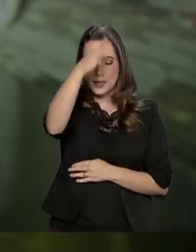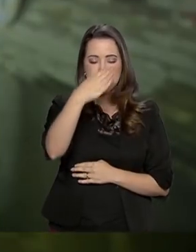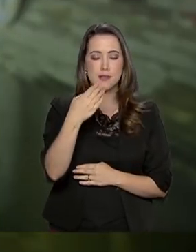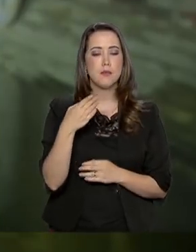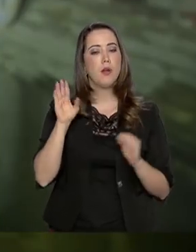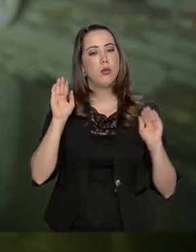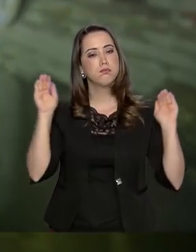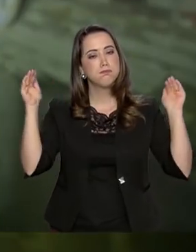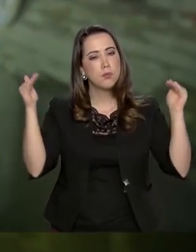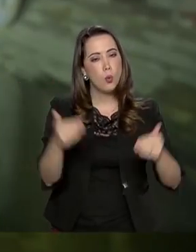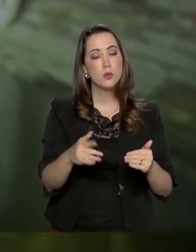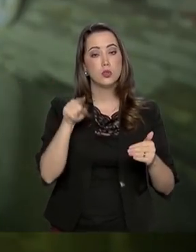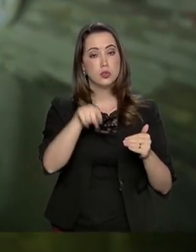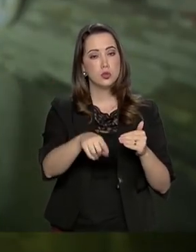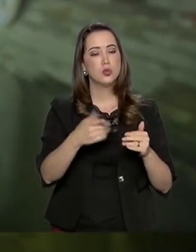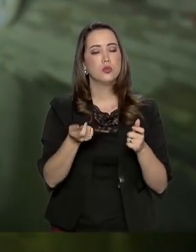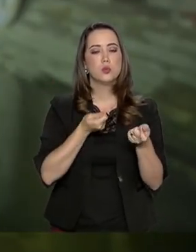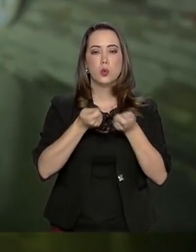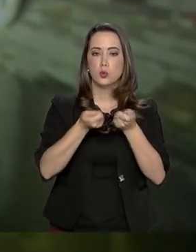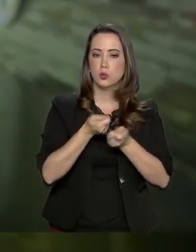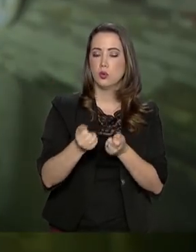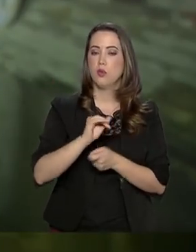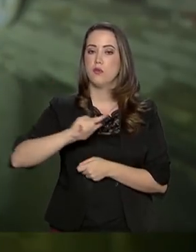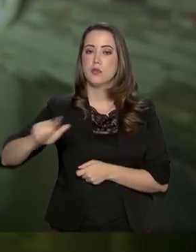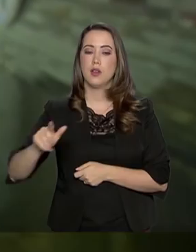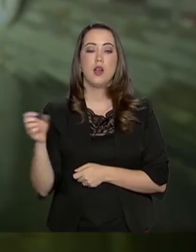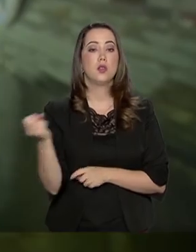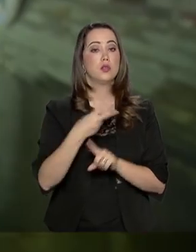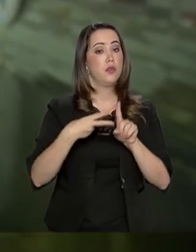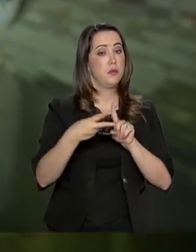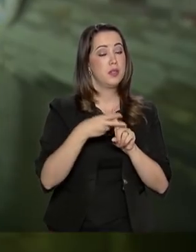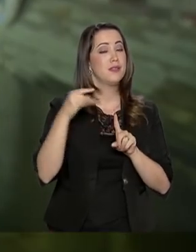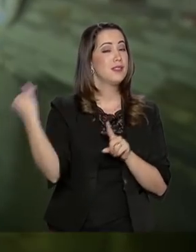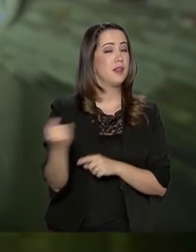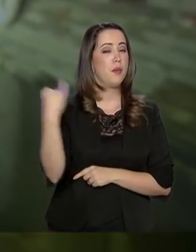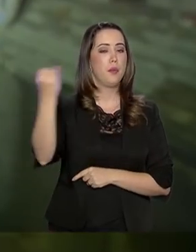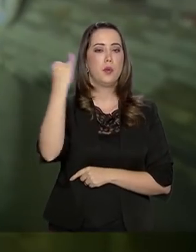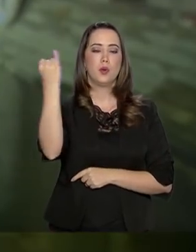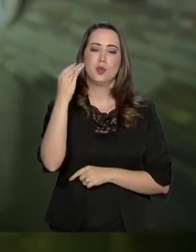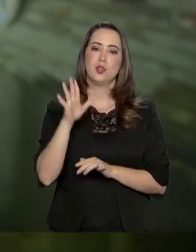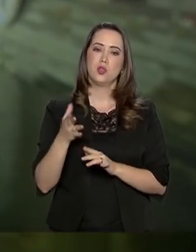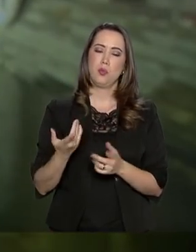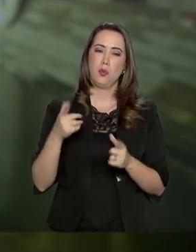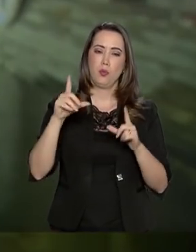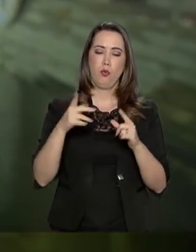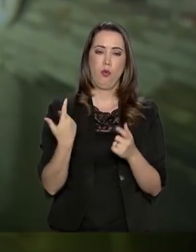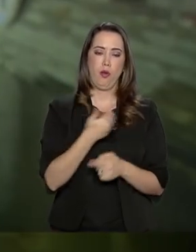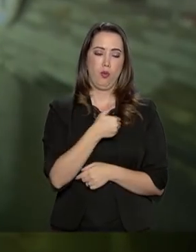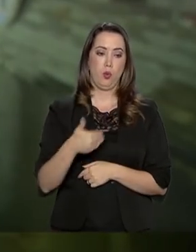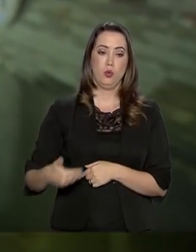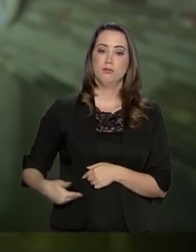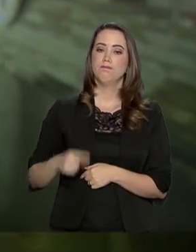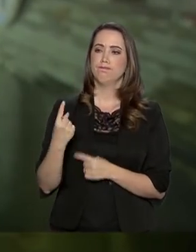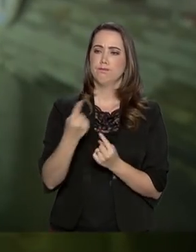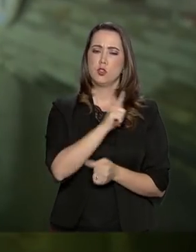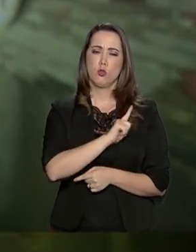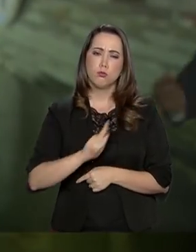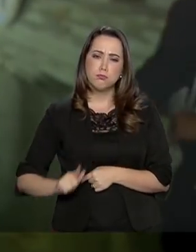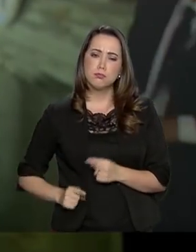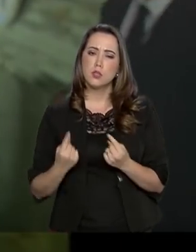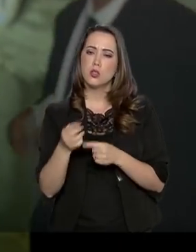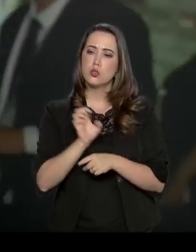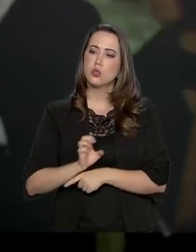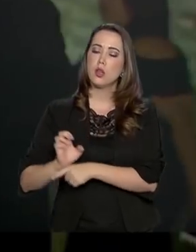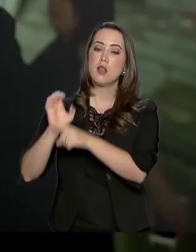contas públicas, a nova previdência é um fator importante para desonerar os estados. Estimativas do